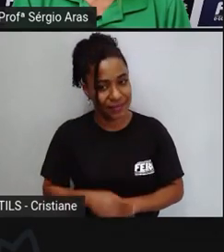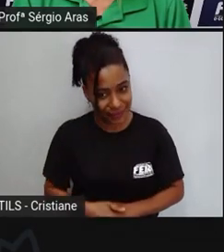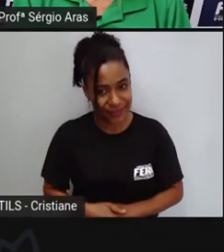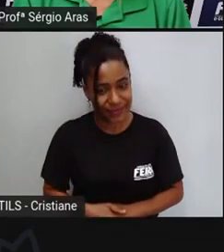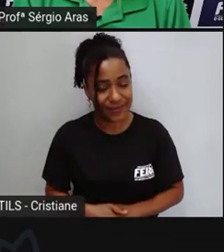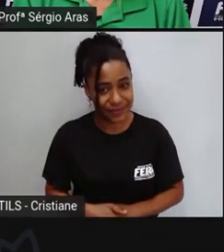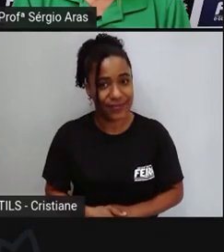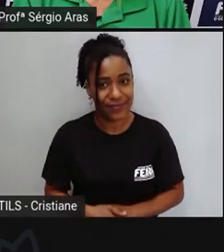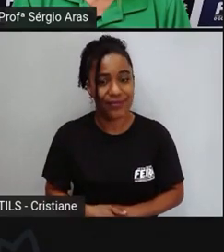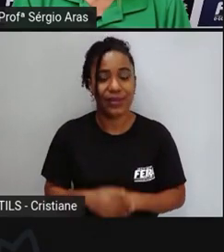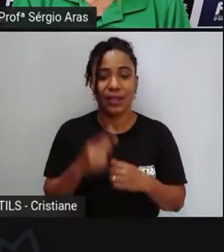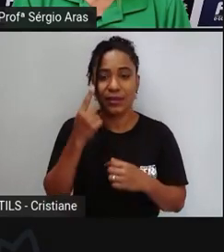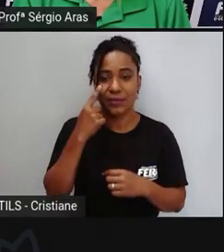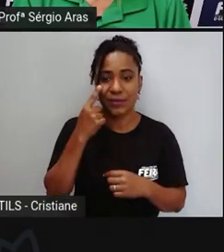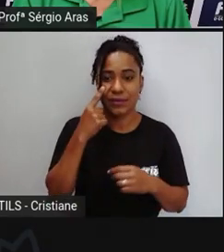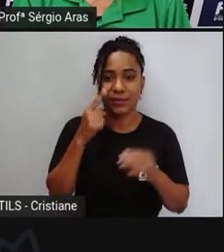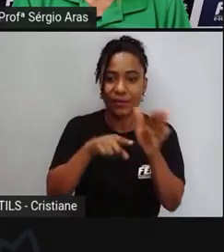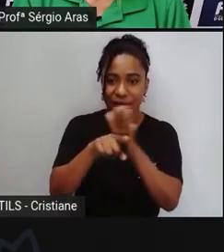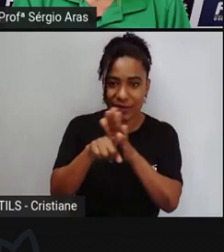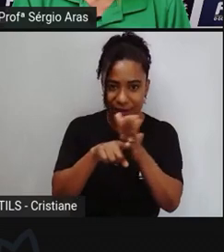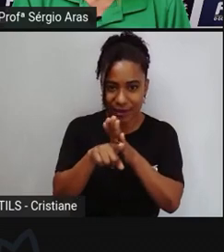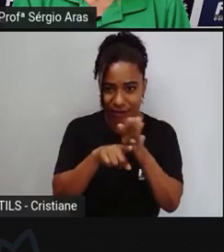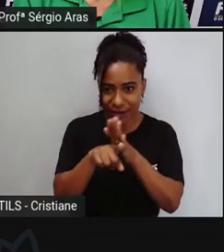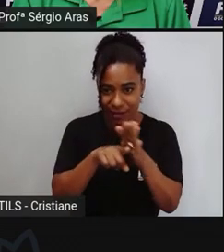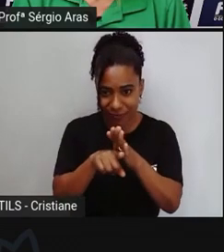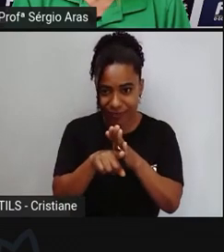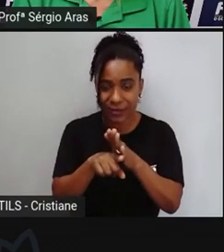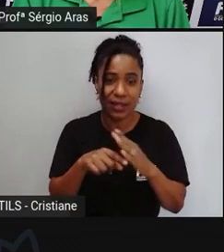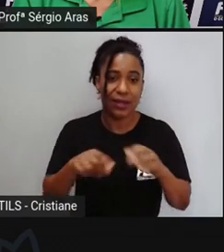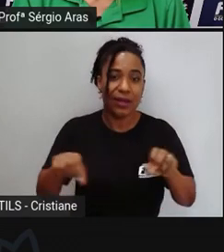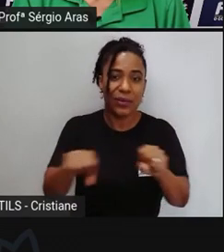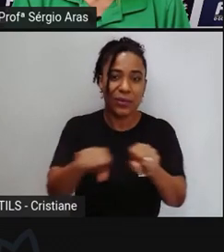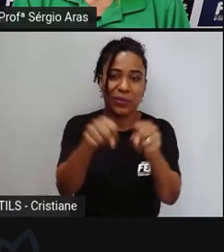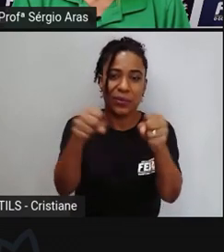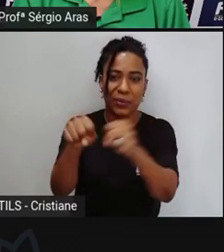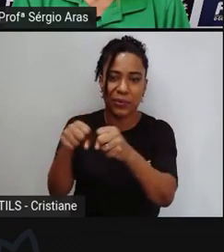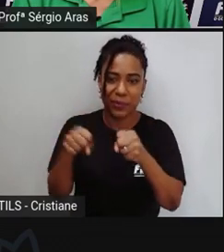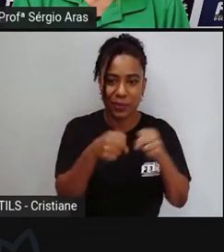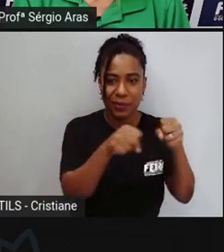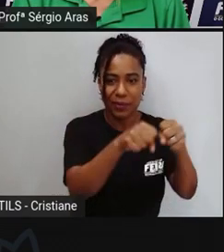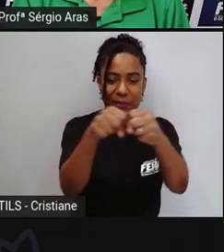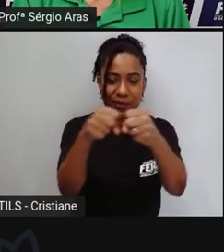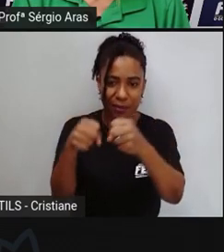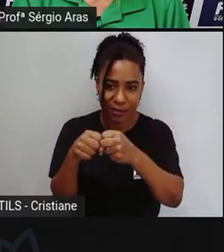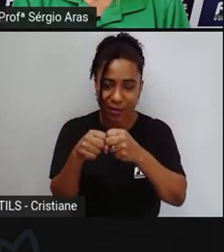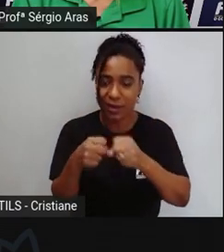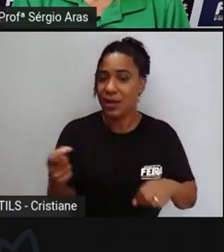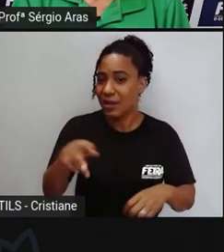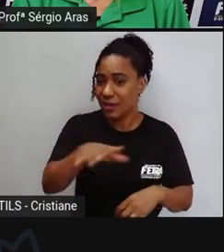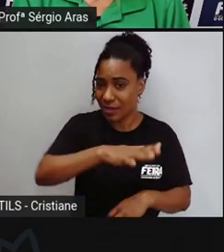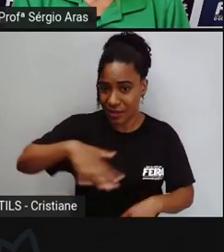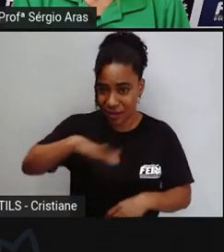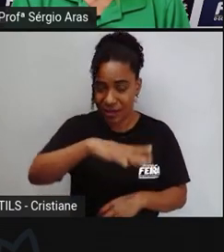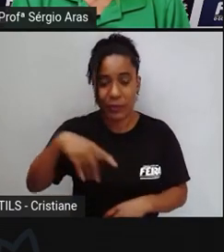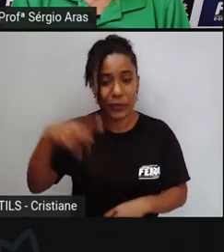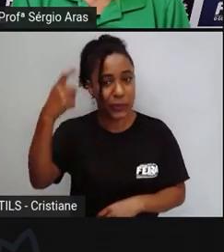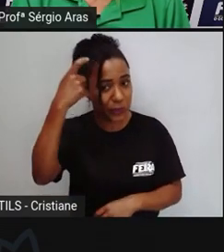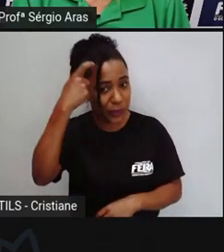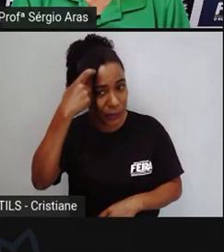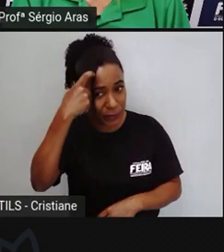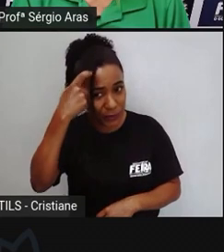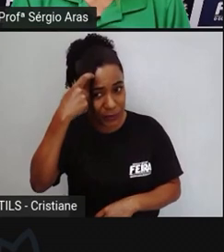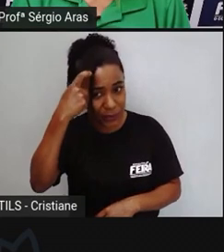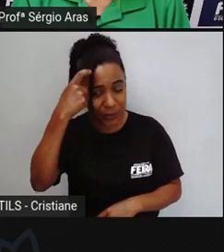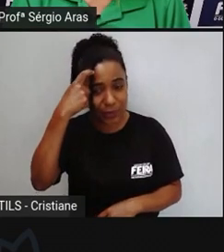questão de o que levou a essa degradação toda é a falta de consciência por parte da população né a falta de